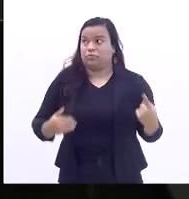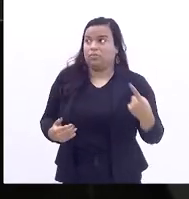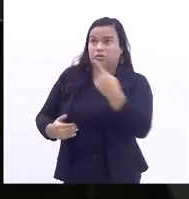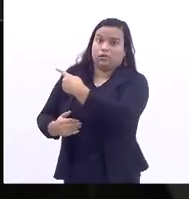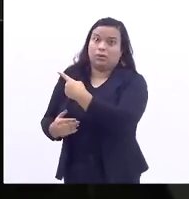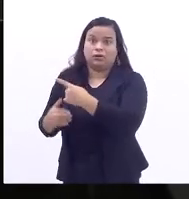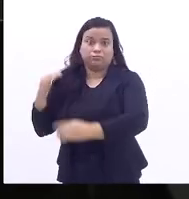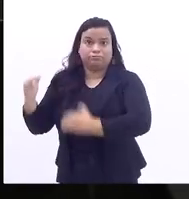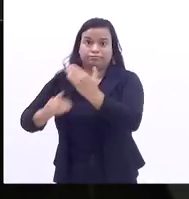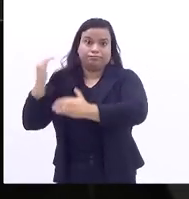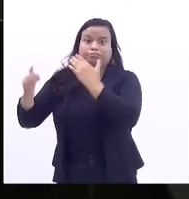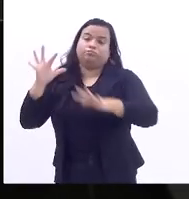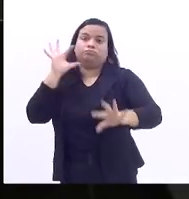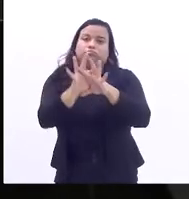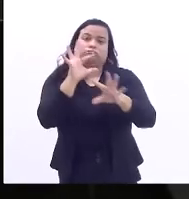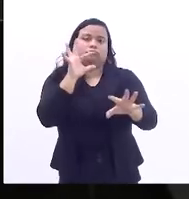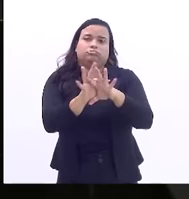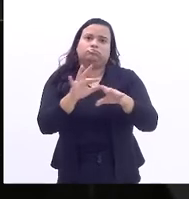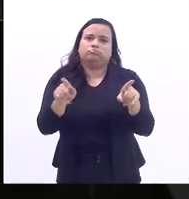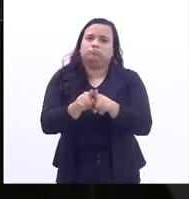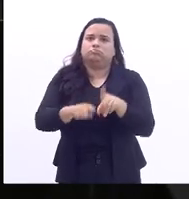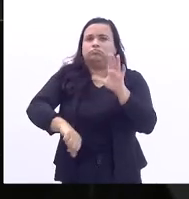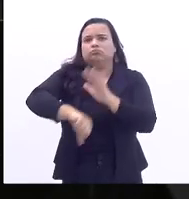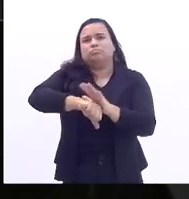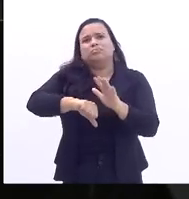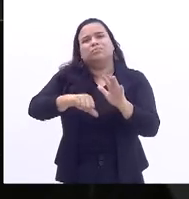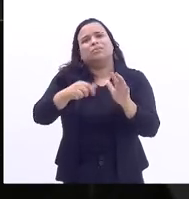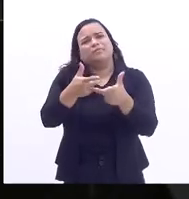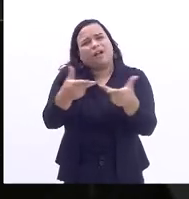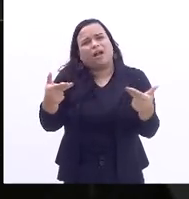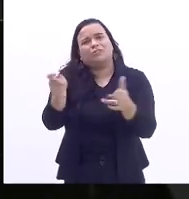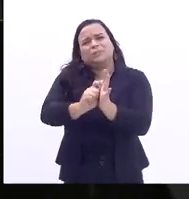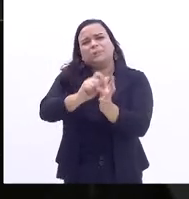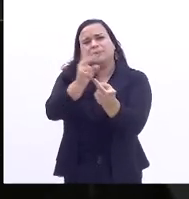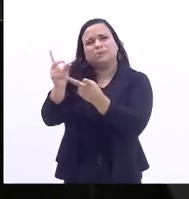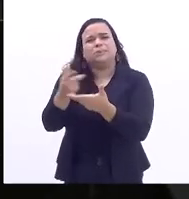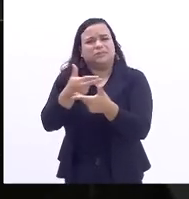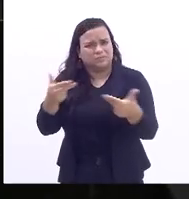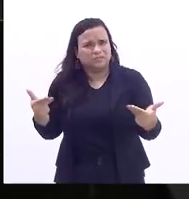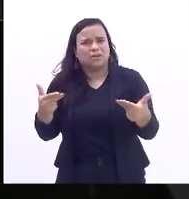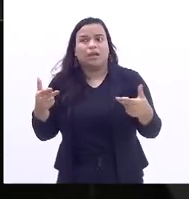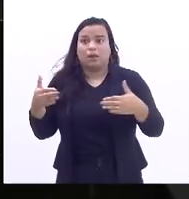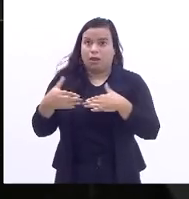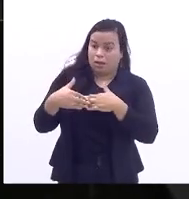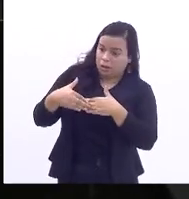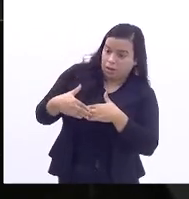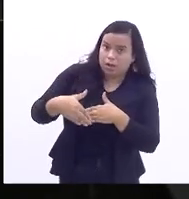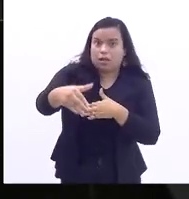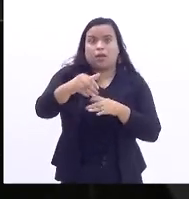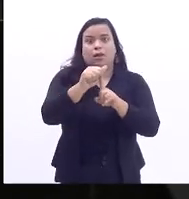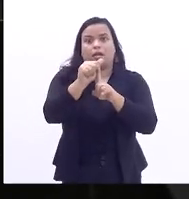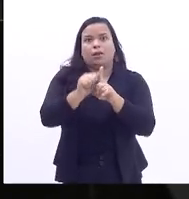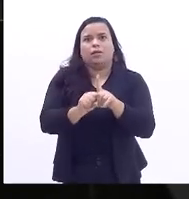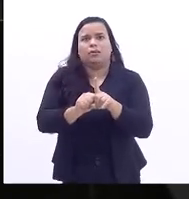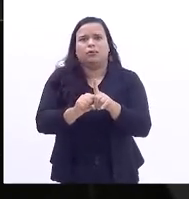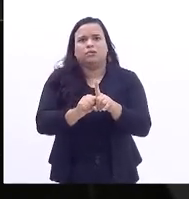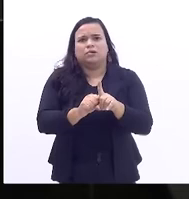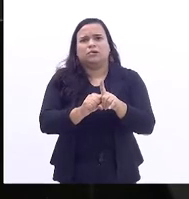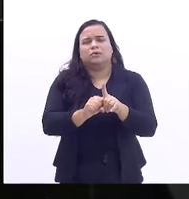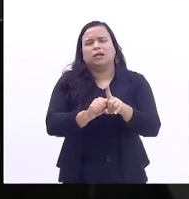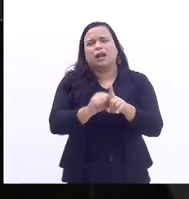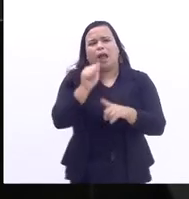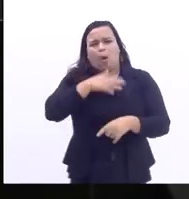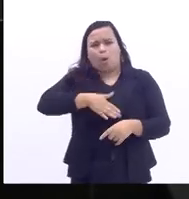crescimento da milícia e do narcotráfico. E virão agora, a partir do mês, segundo semestre de